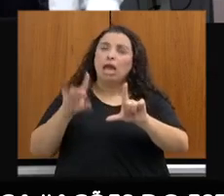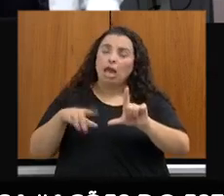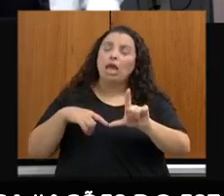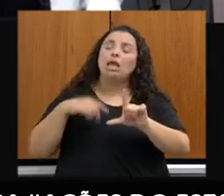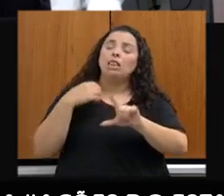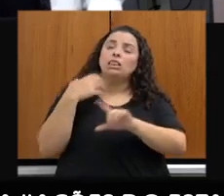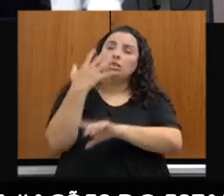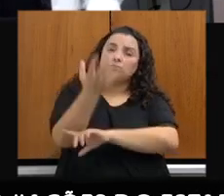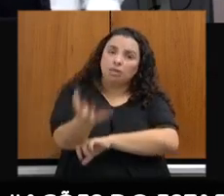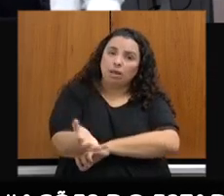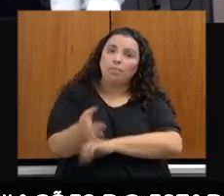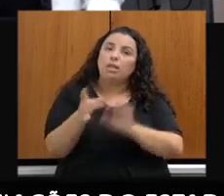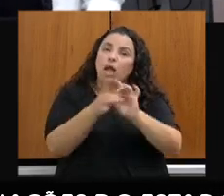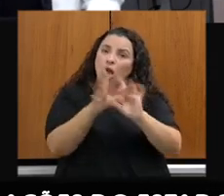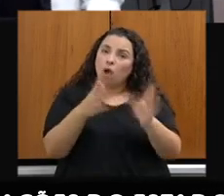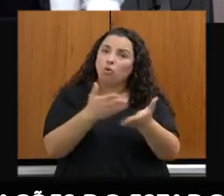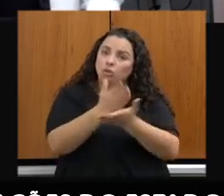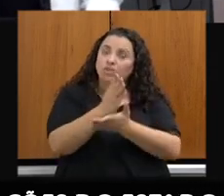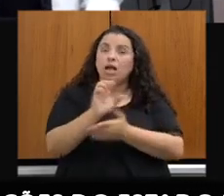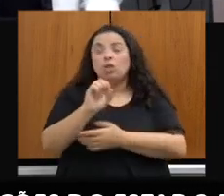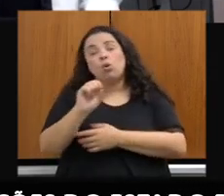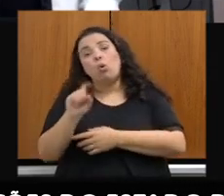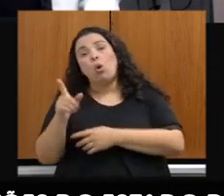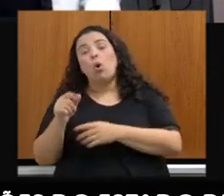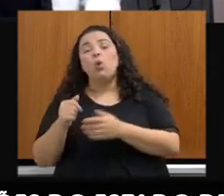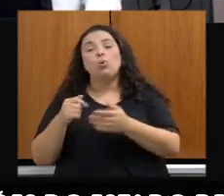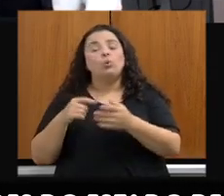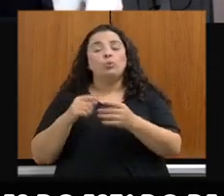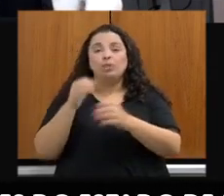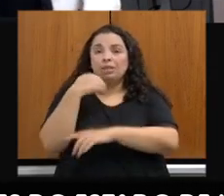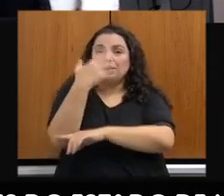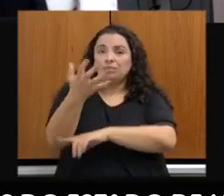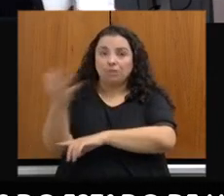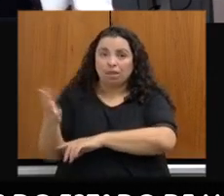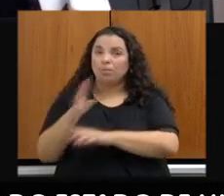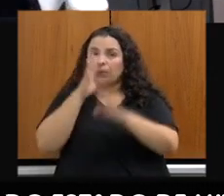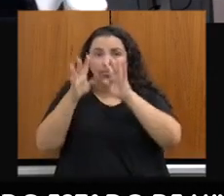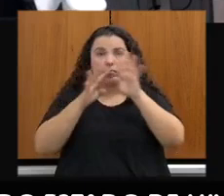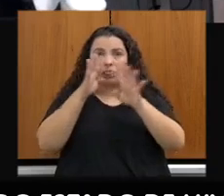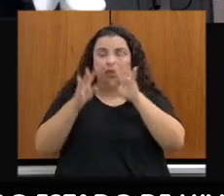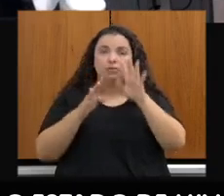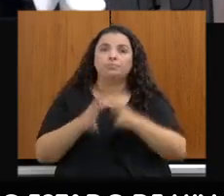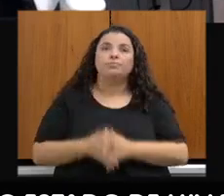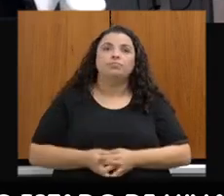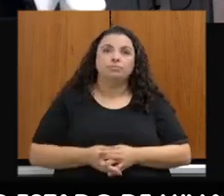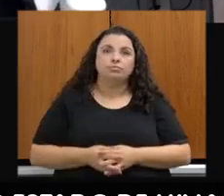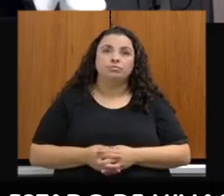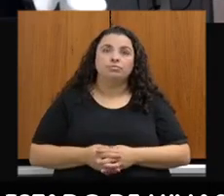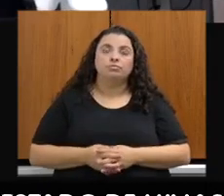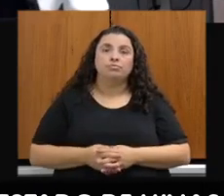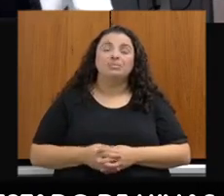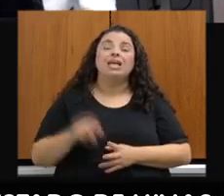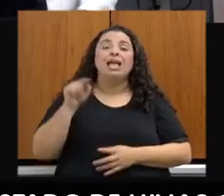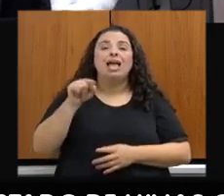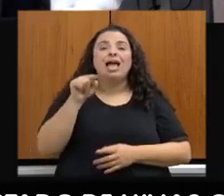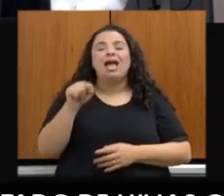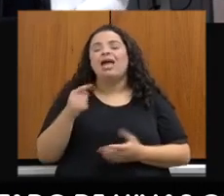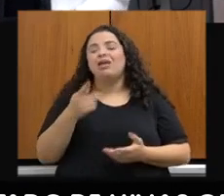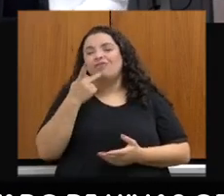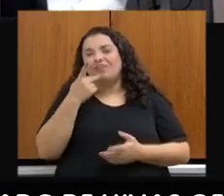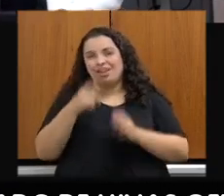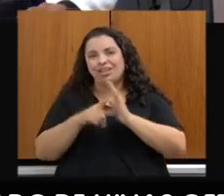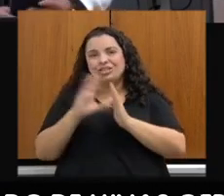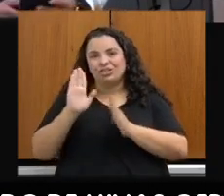autorizado ou não. Por favor, vou detalhar na sequência. Como eu mencionei, aqui é a melhoria do nosso tempo de resposta entre a